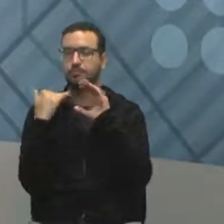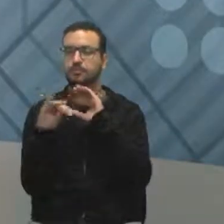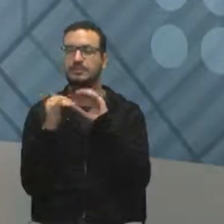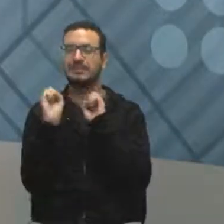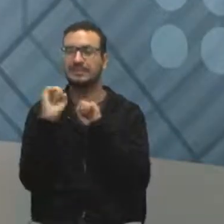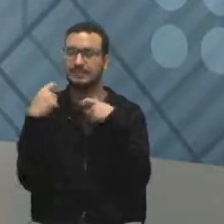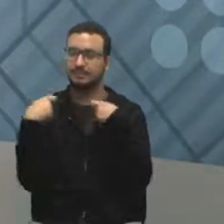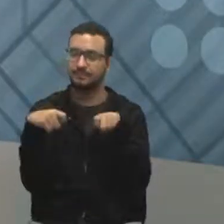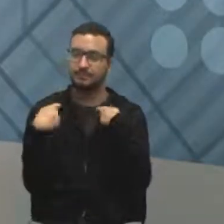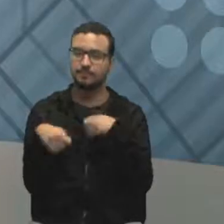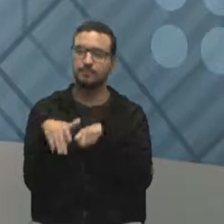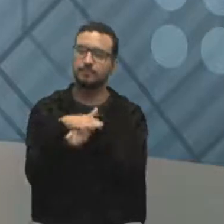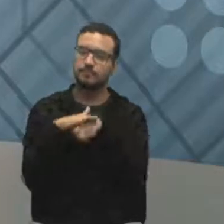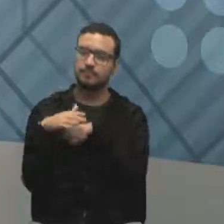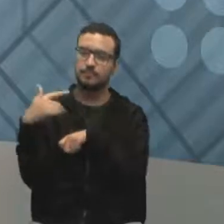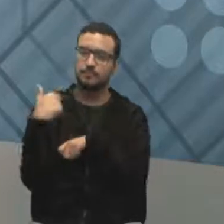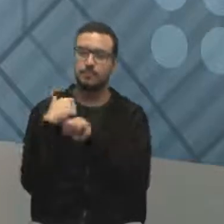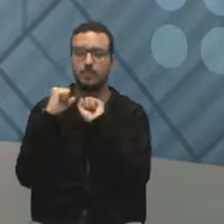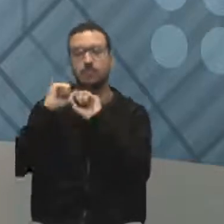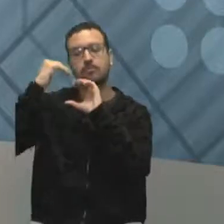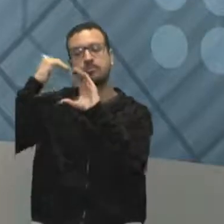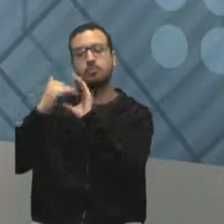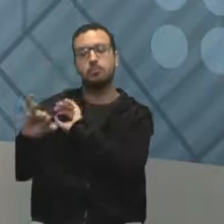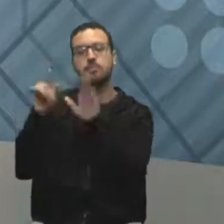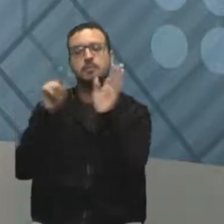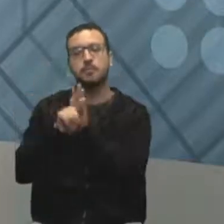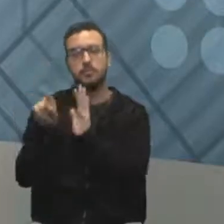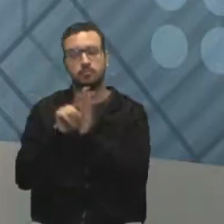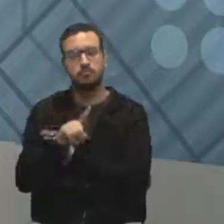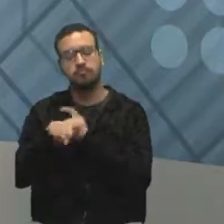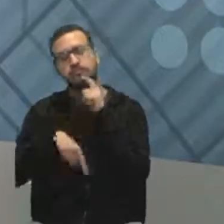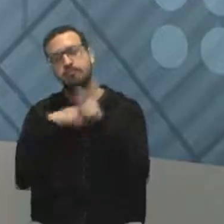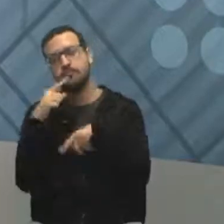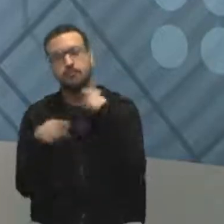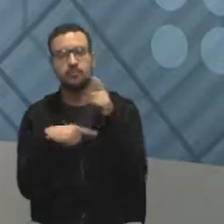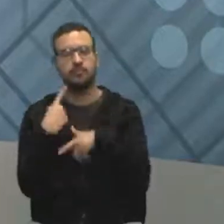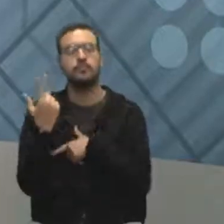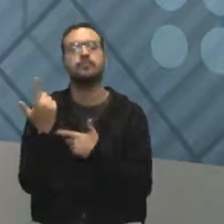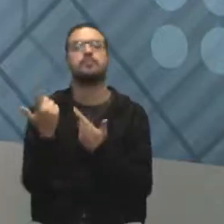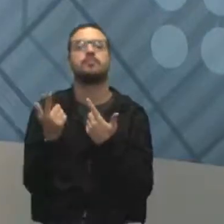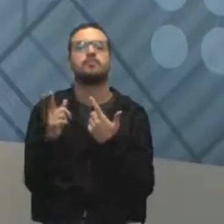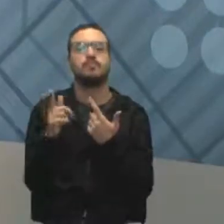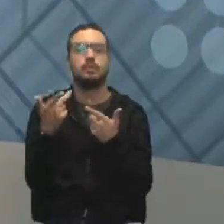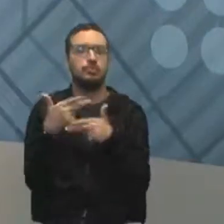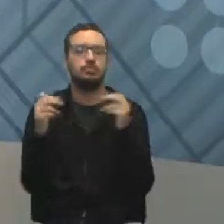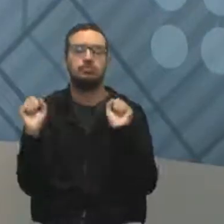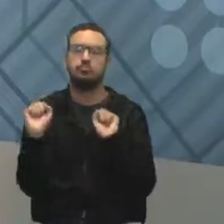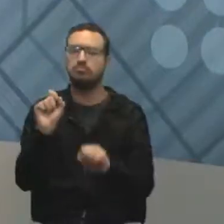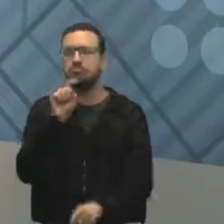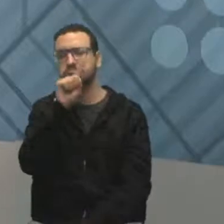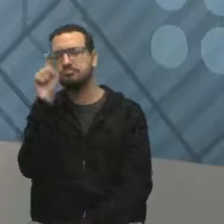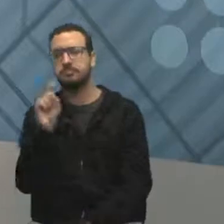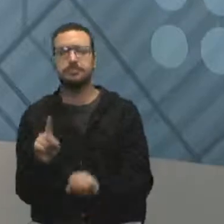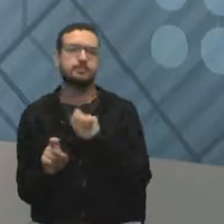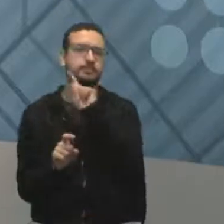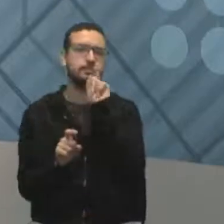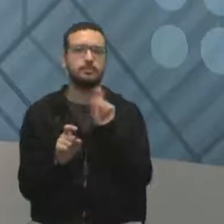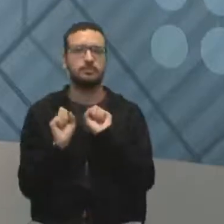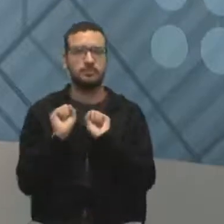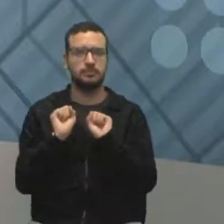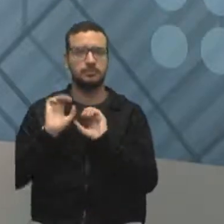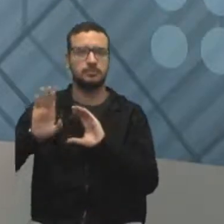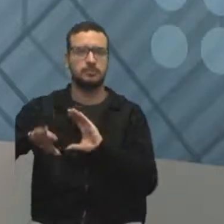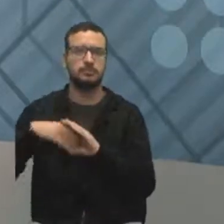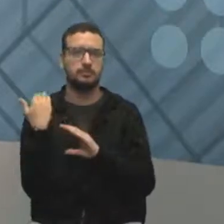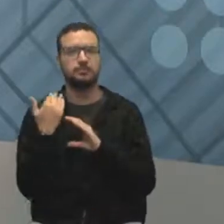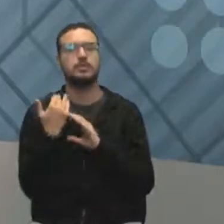falar comigo, precisou conversar, manda sua pergunta, sua dúvida, seu questionamento, às vezes quer dar uma contribuição, algum momento que você está